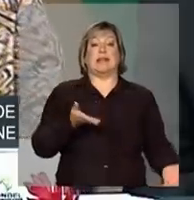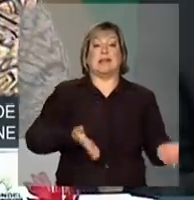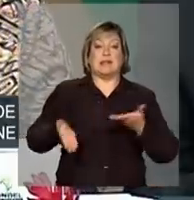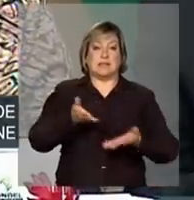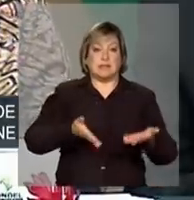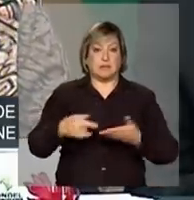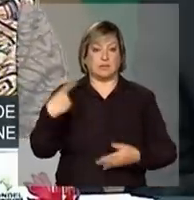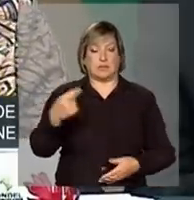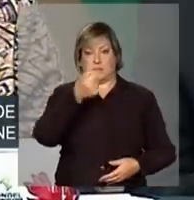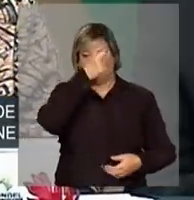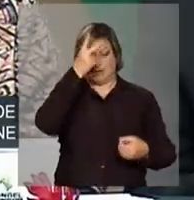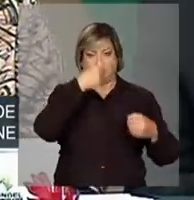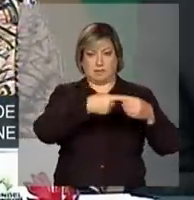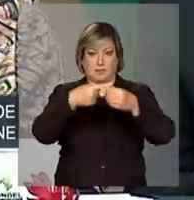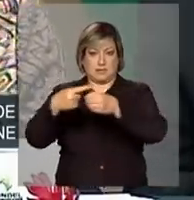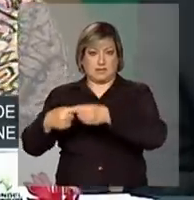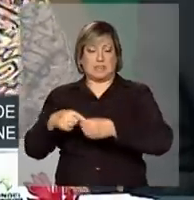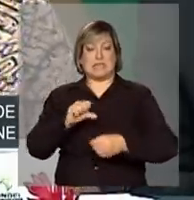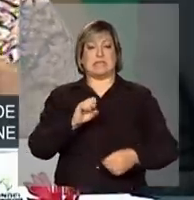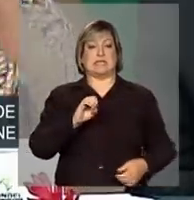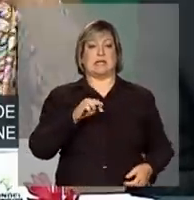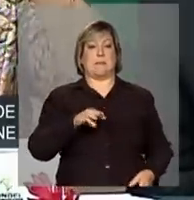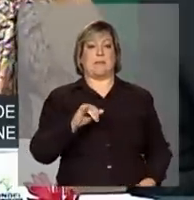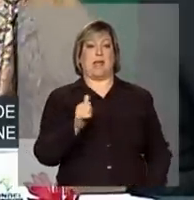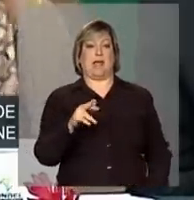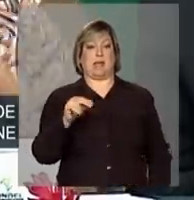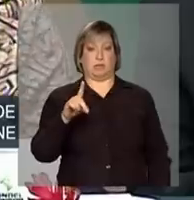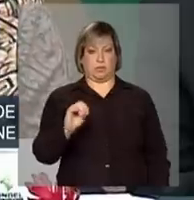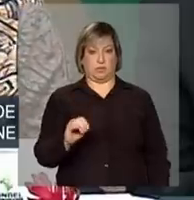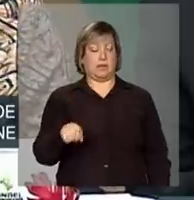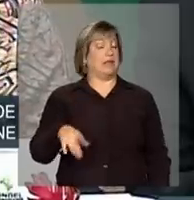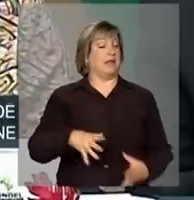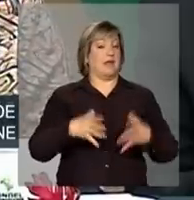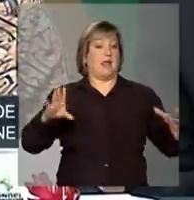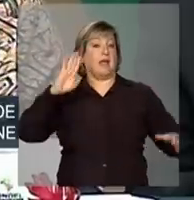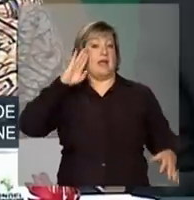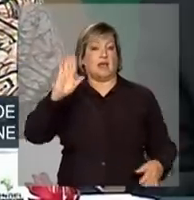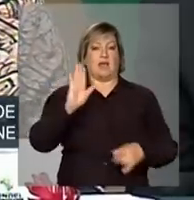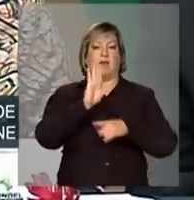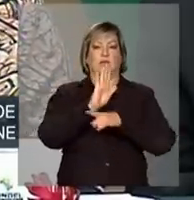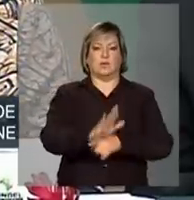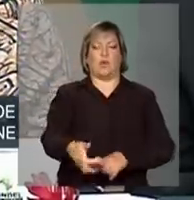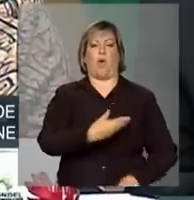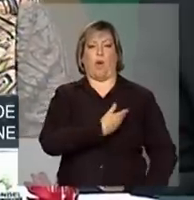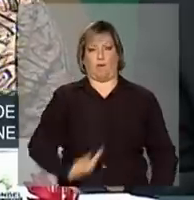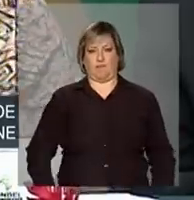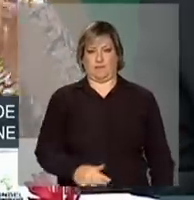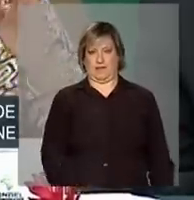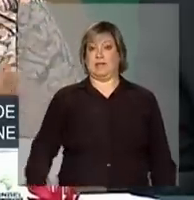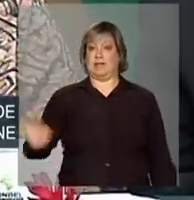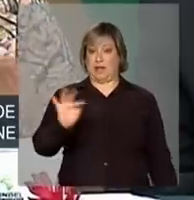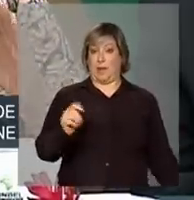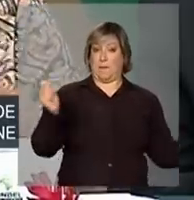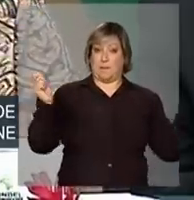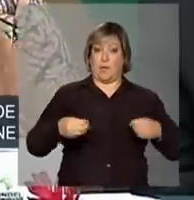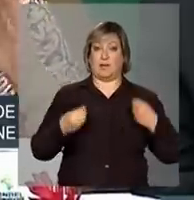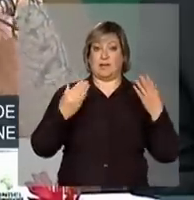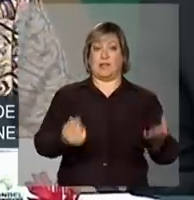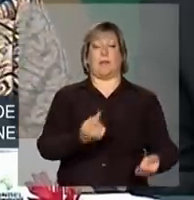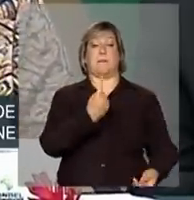para os municípios do semiárido. O grande auxílio que o governo federal pode dar para os 1